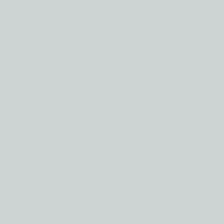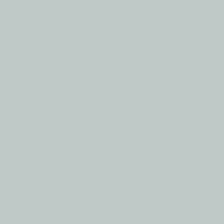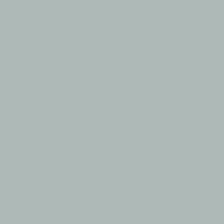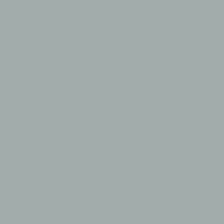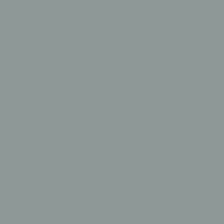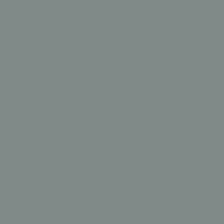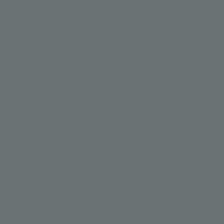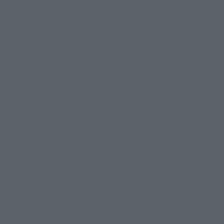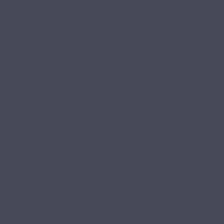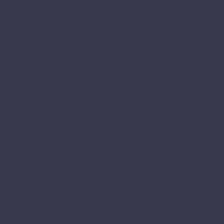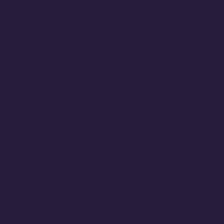Obrigado.